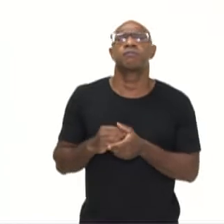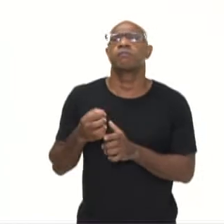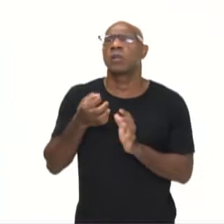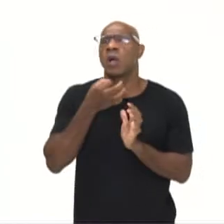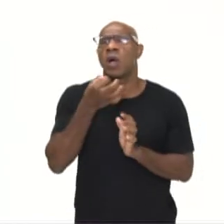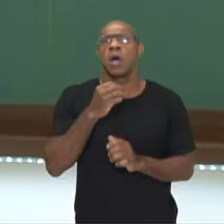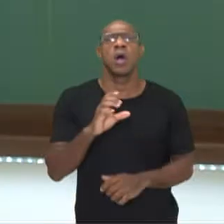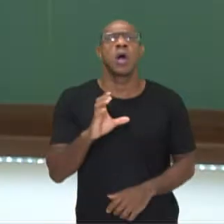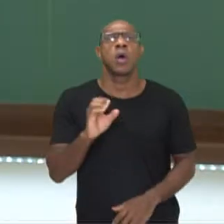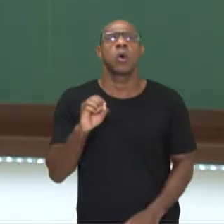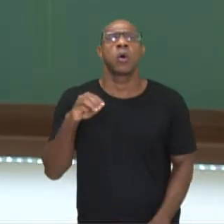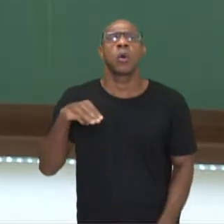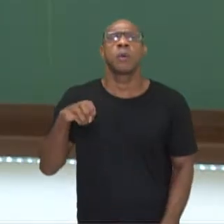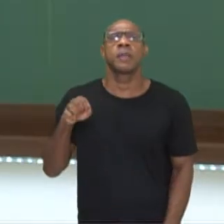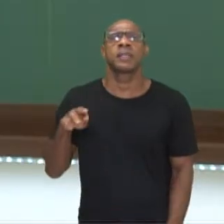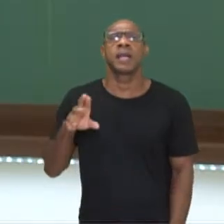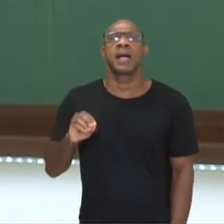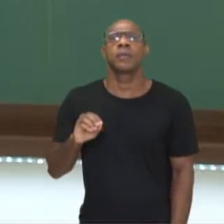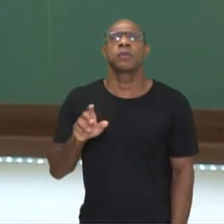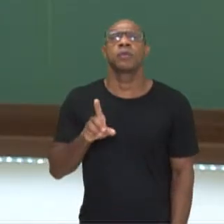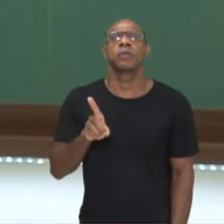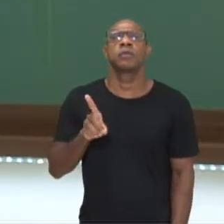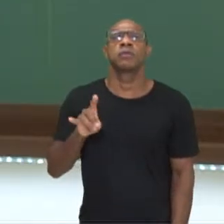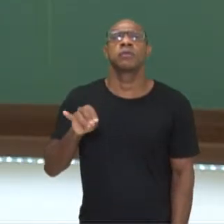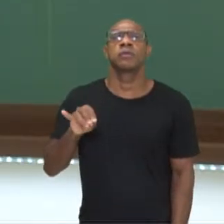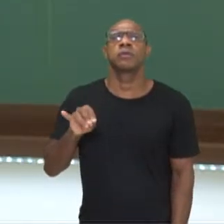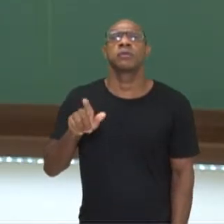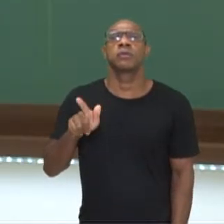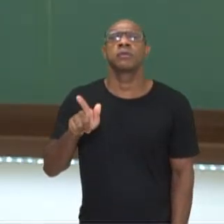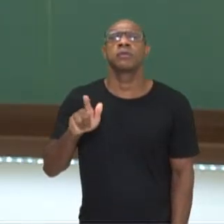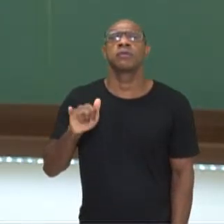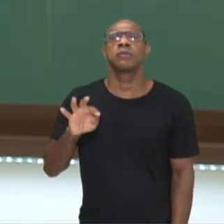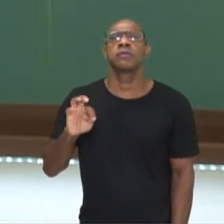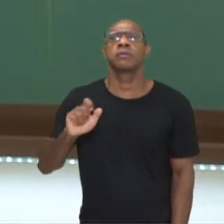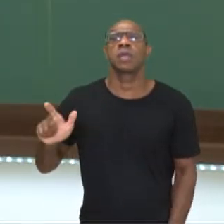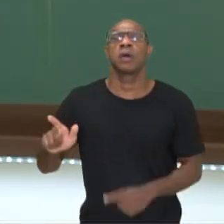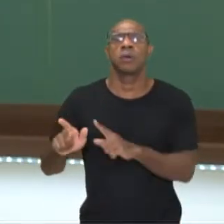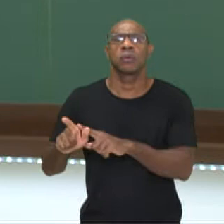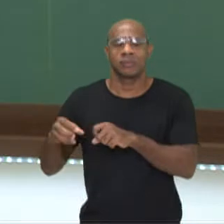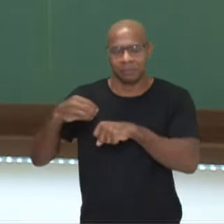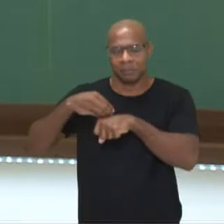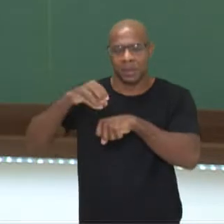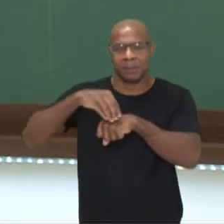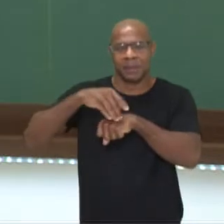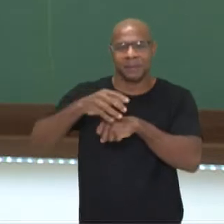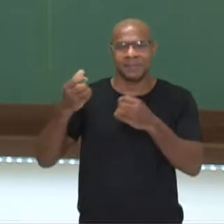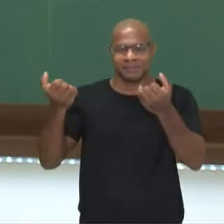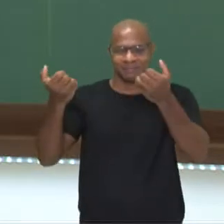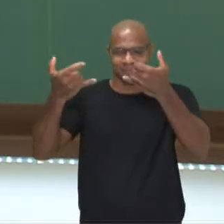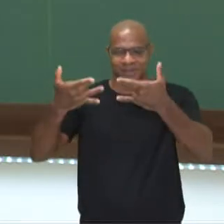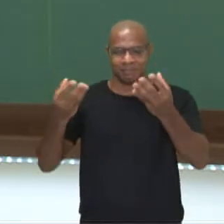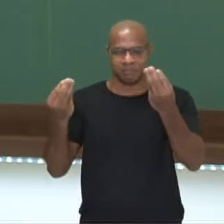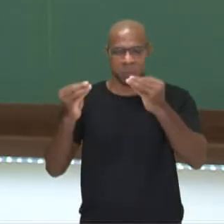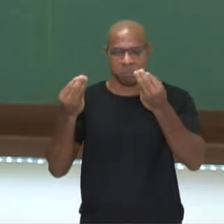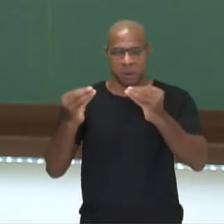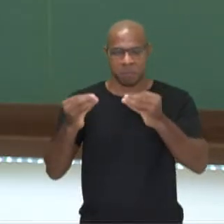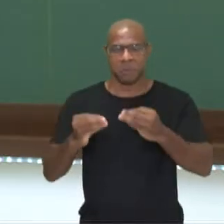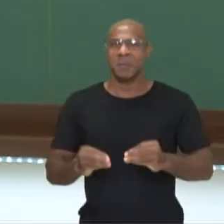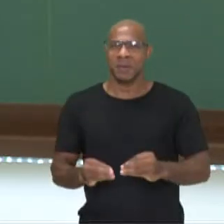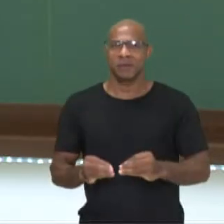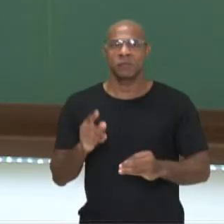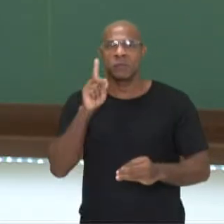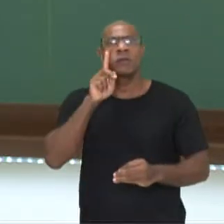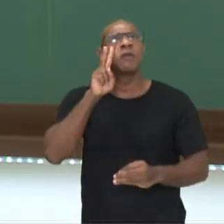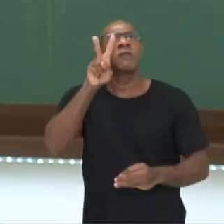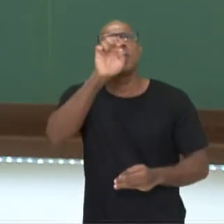você entende? O que vocês entendem sobre comentário digital? Vocês já realizaram comentário digital? Já pensaram sobre isso? Se vocês